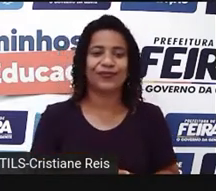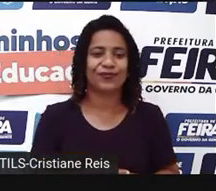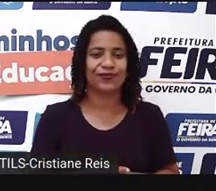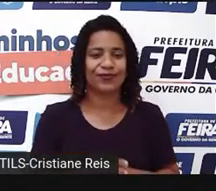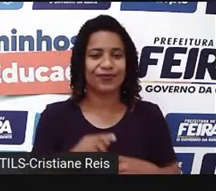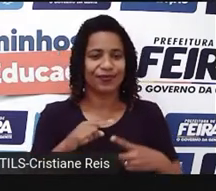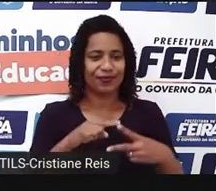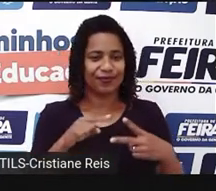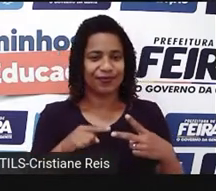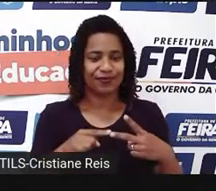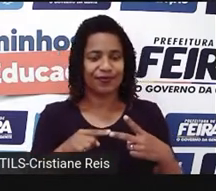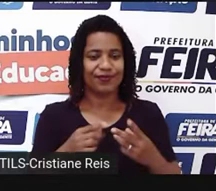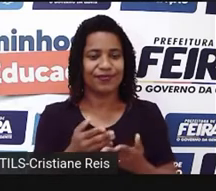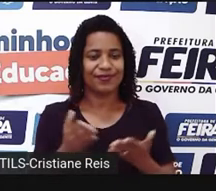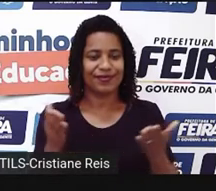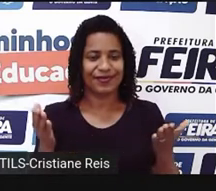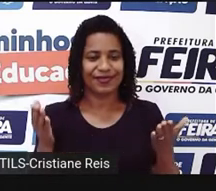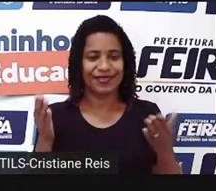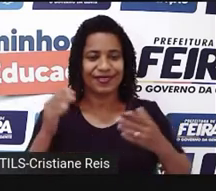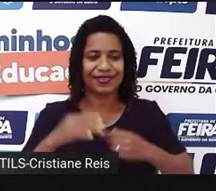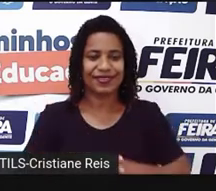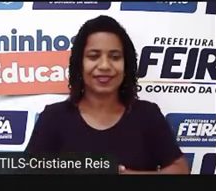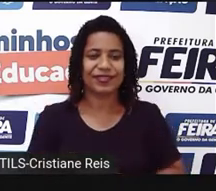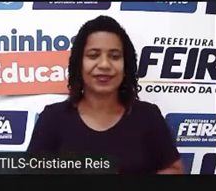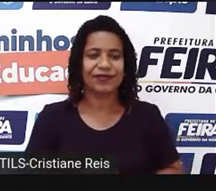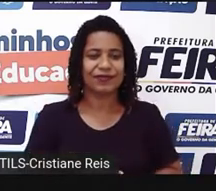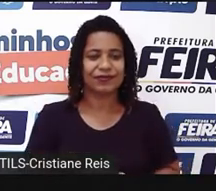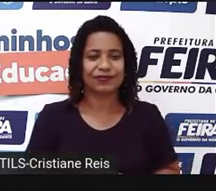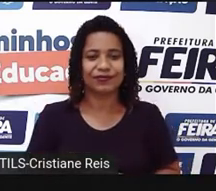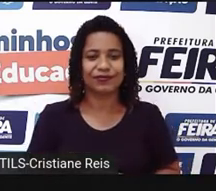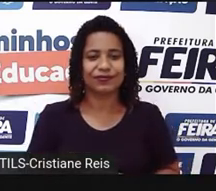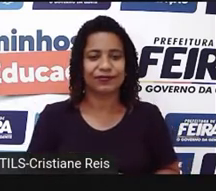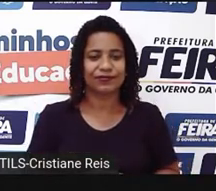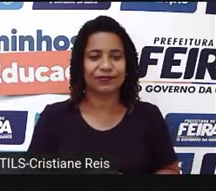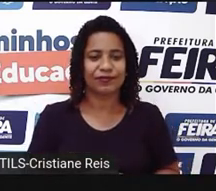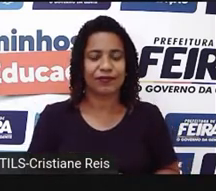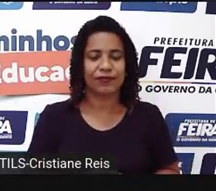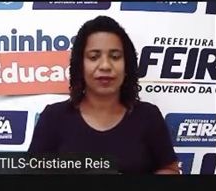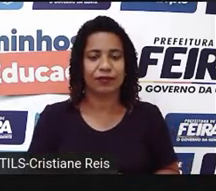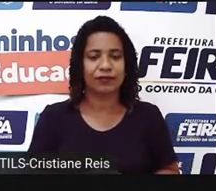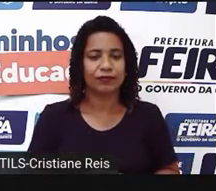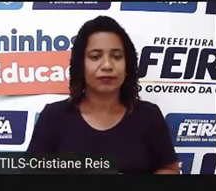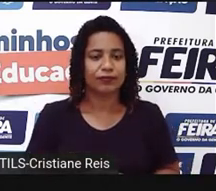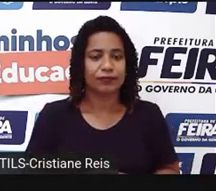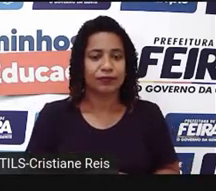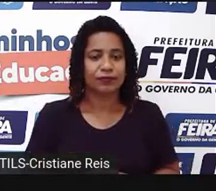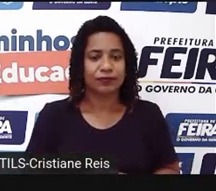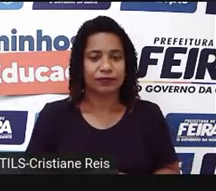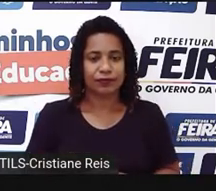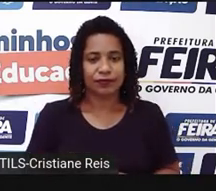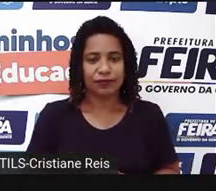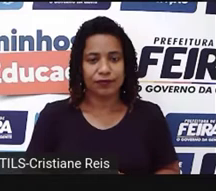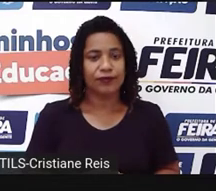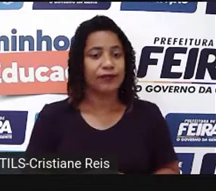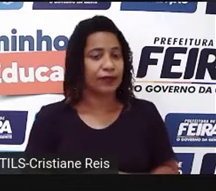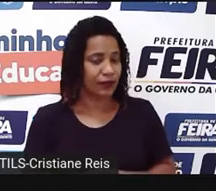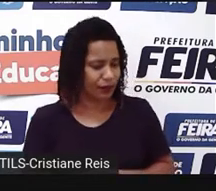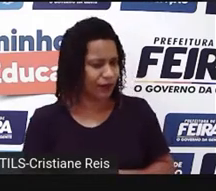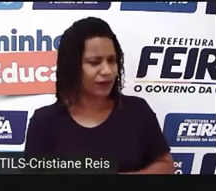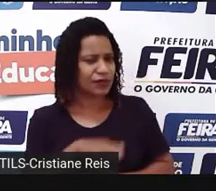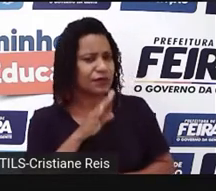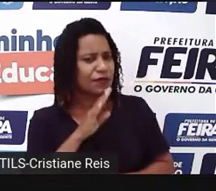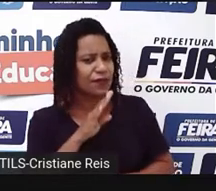difference between how much and how many? Então, você conhece essas expressões?